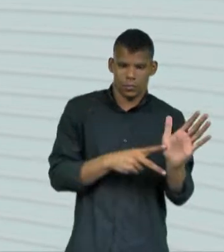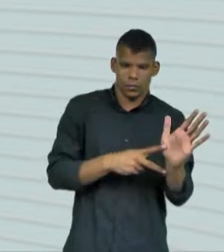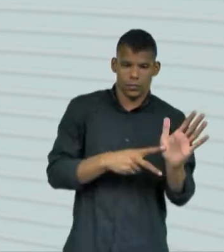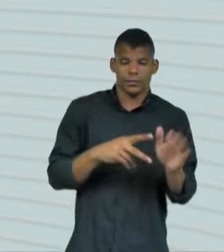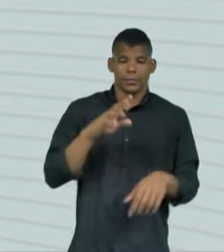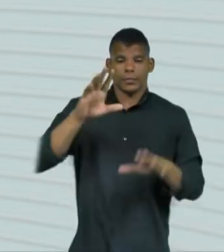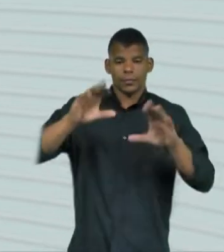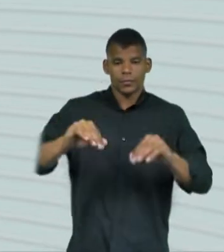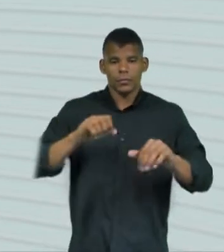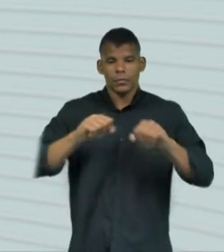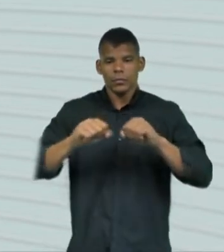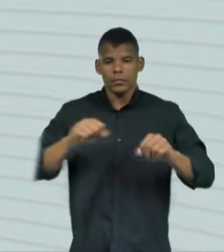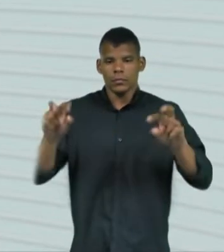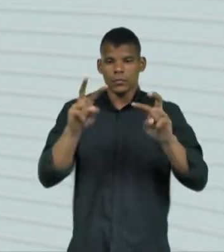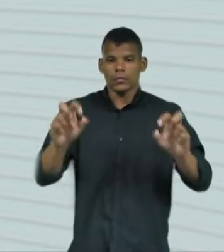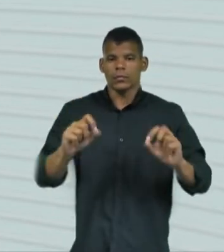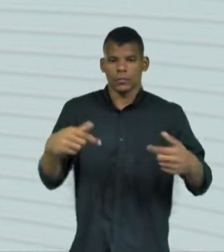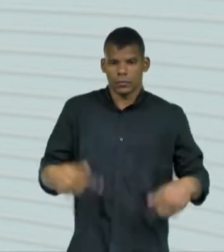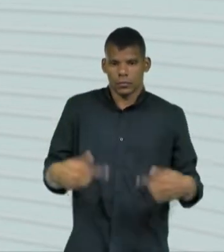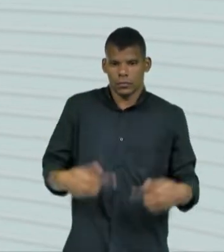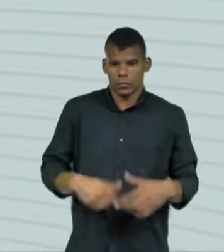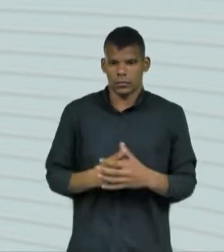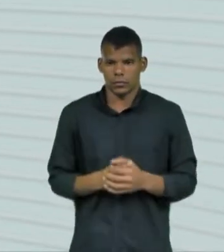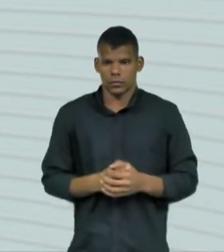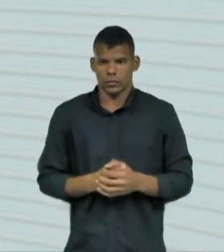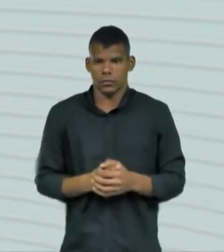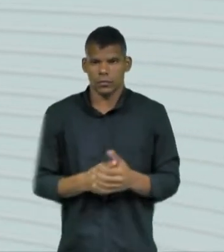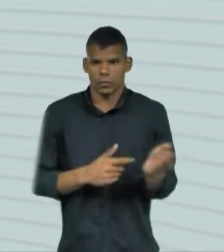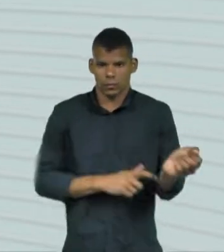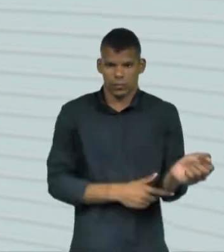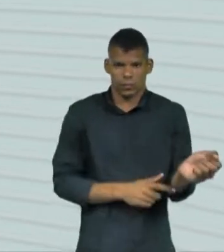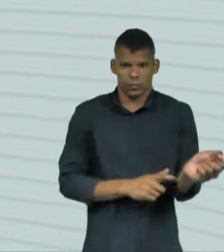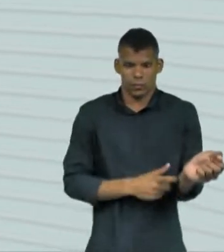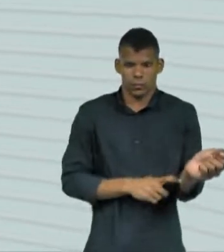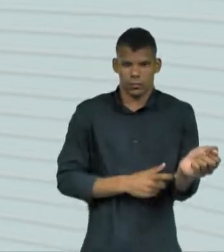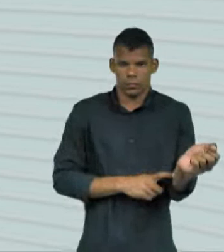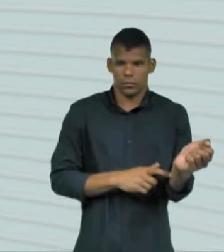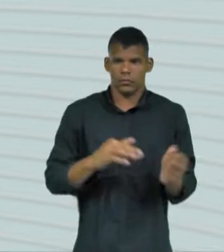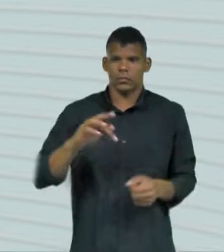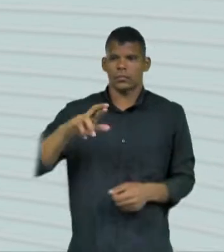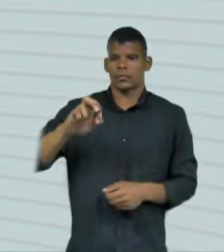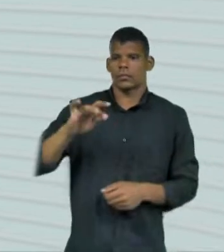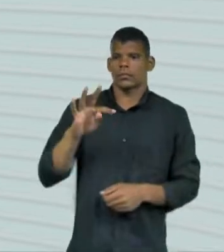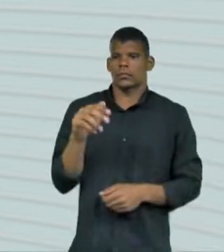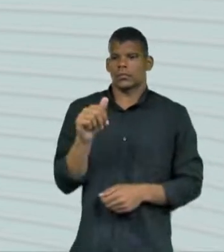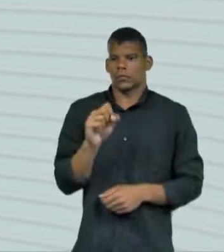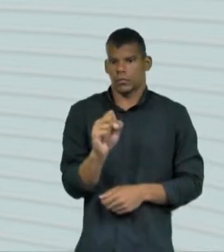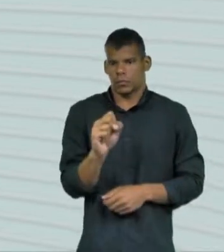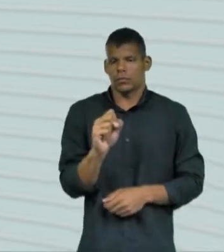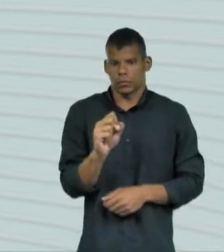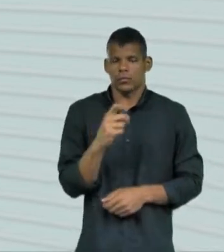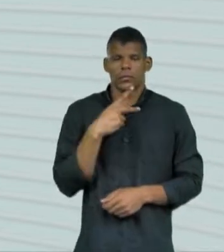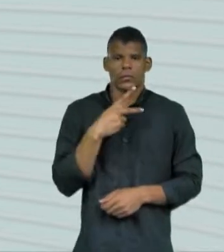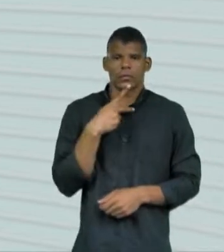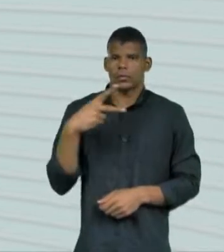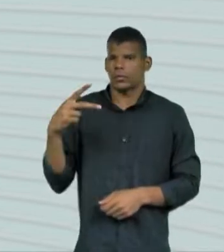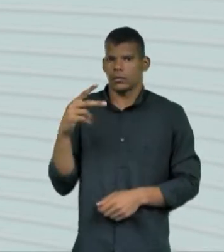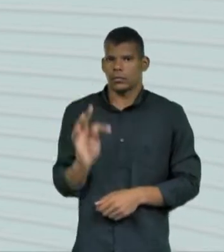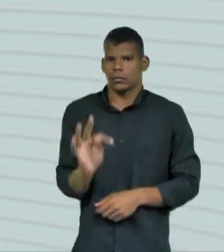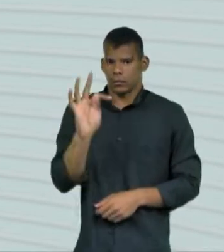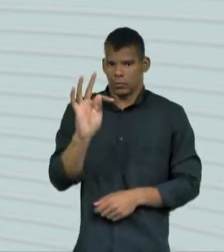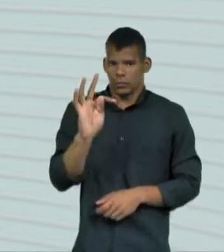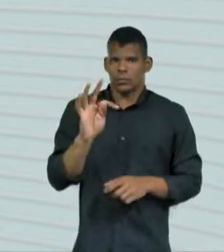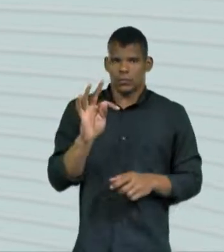sobre jornada de trabalho. É o Mano de Freitas do PT, faz agora pela manhã, caminhada no bairro Presidente Kennedy, em